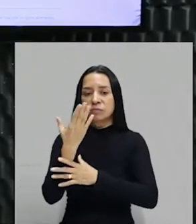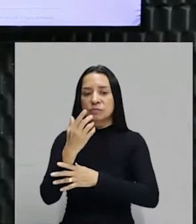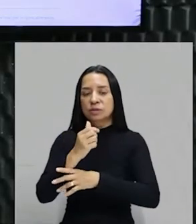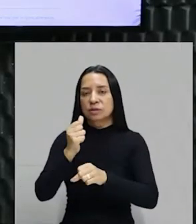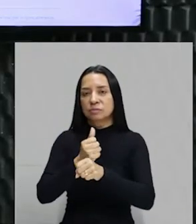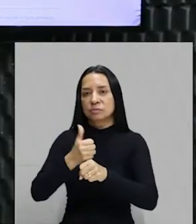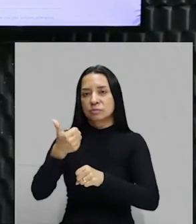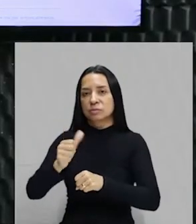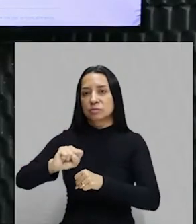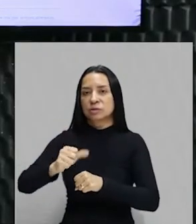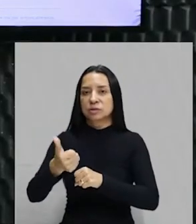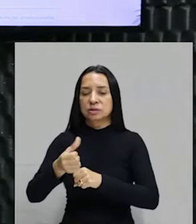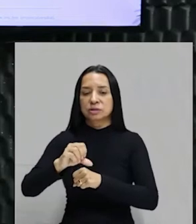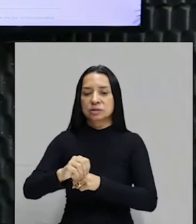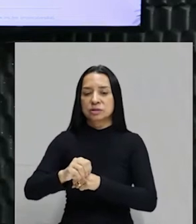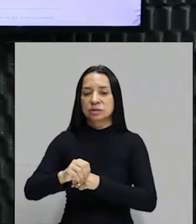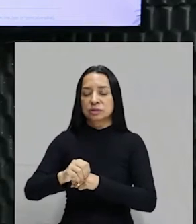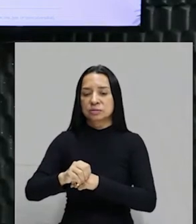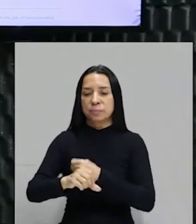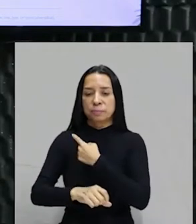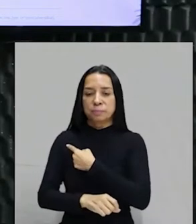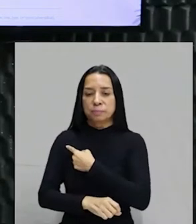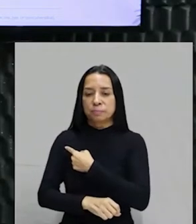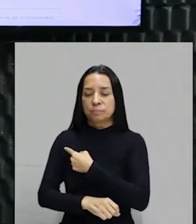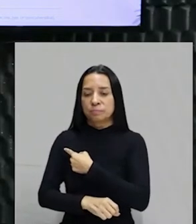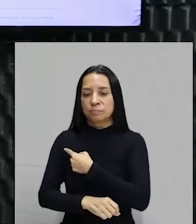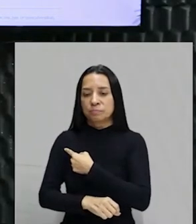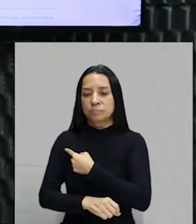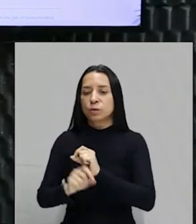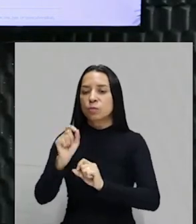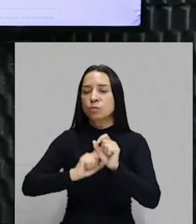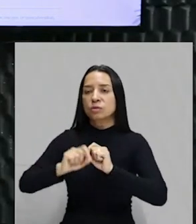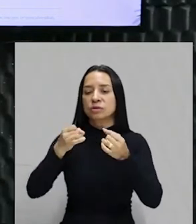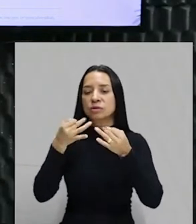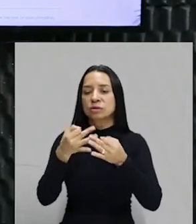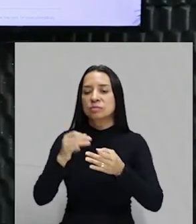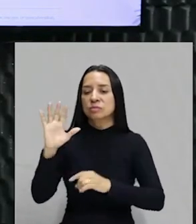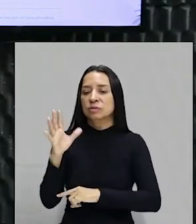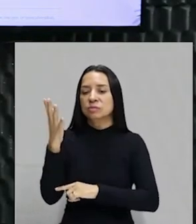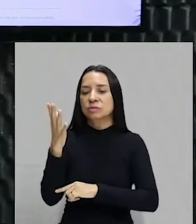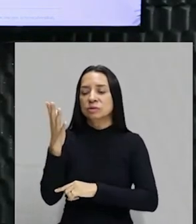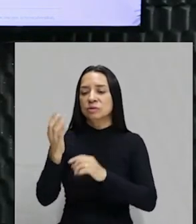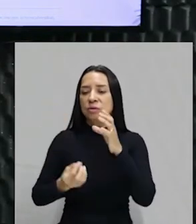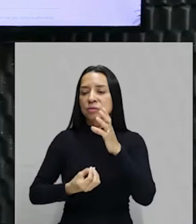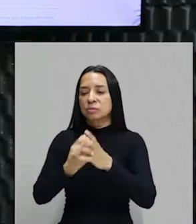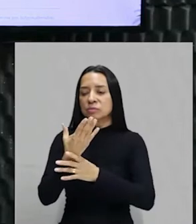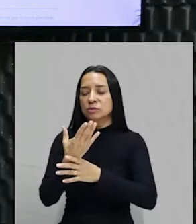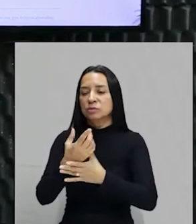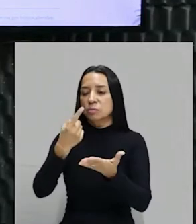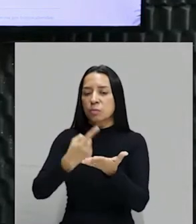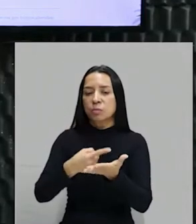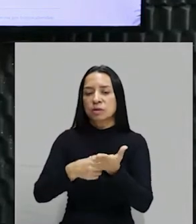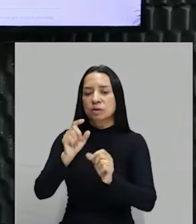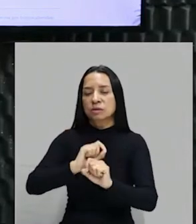Dom João VI, o pai de Dom Pedro I, e avô de Dom Pedro II. O que explica o fato de sua produção estar comprometida com os interesses